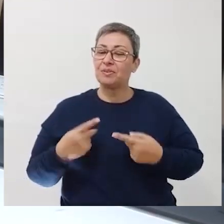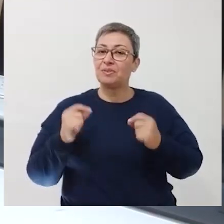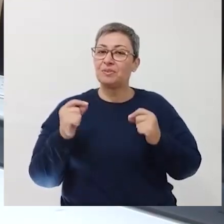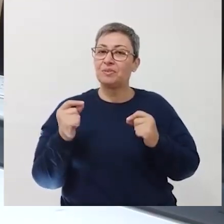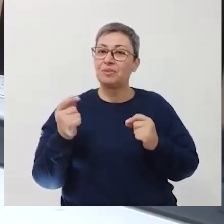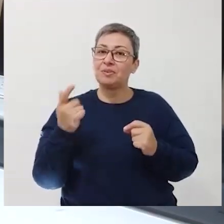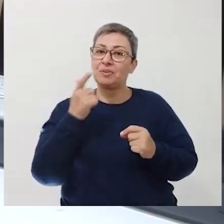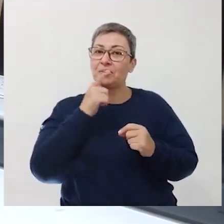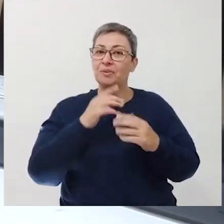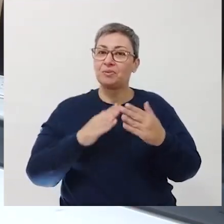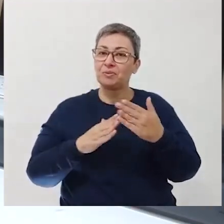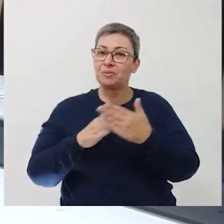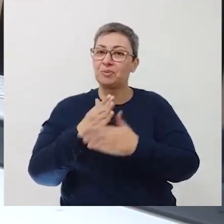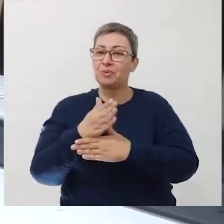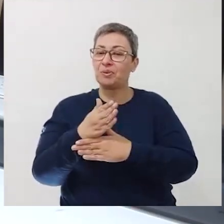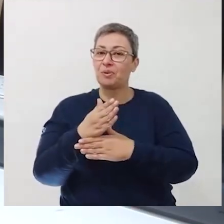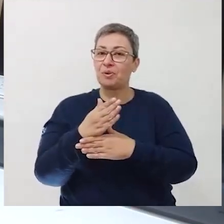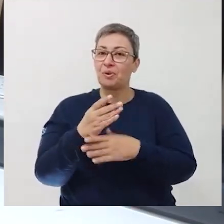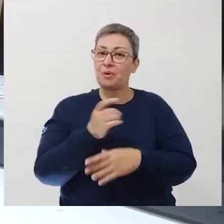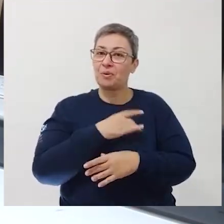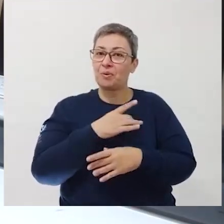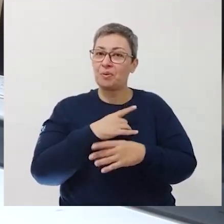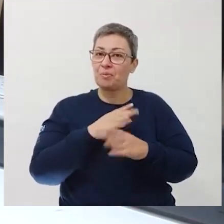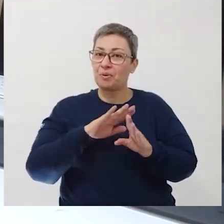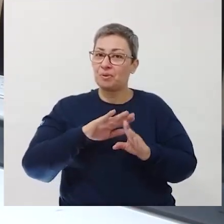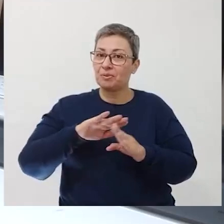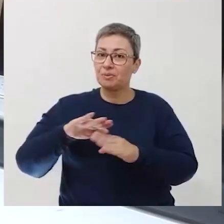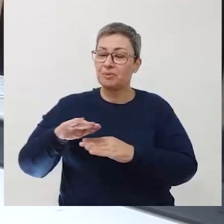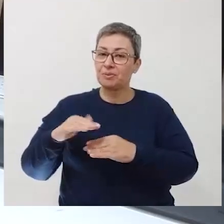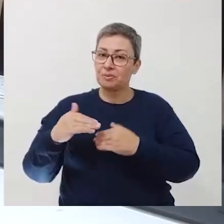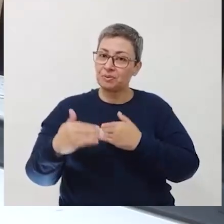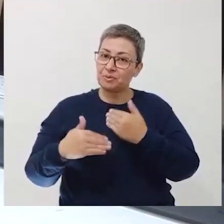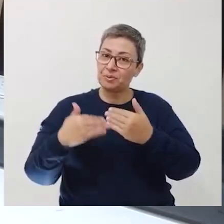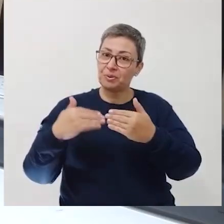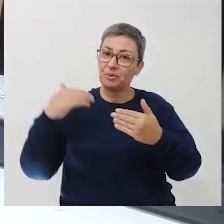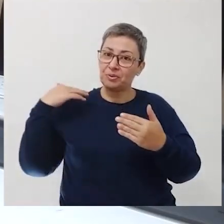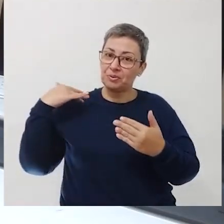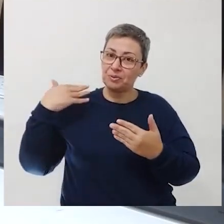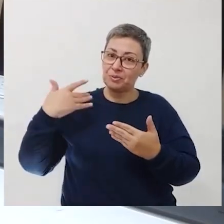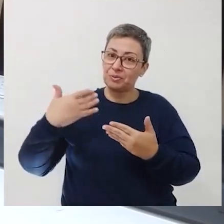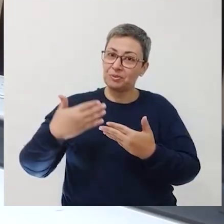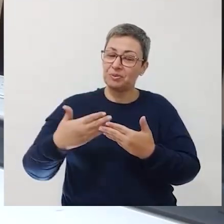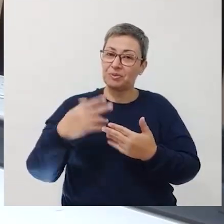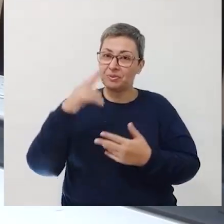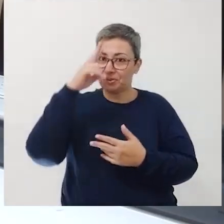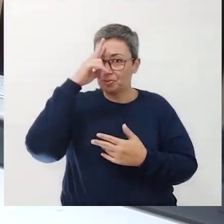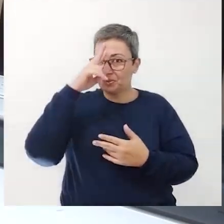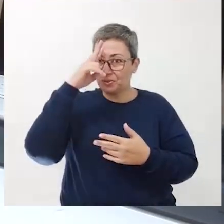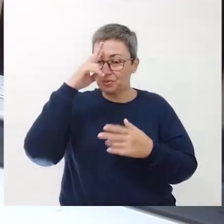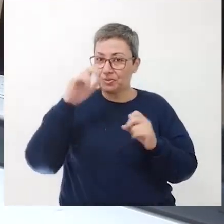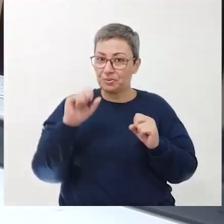vários de seus medos ao longo da história.